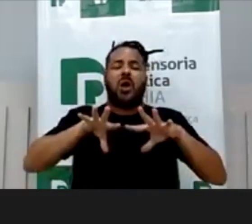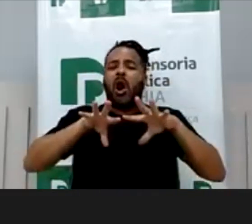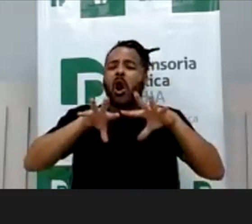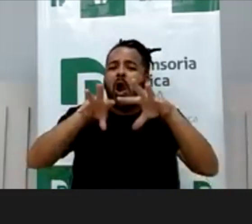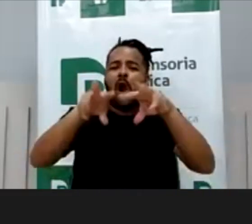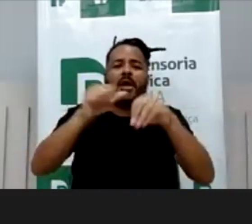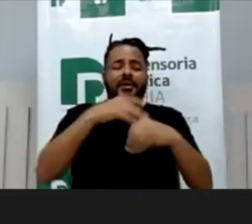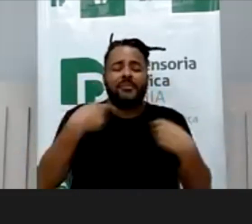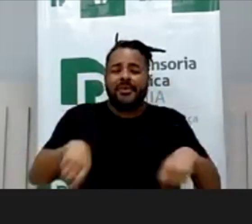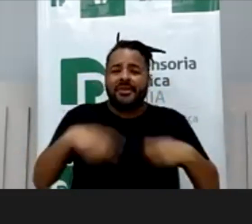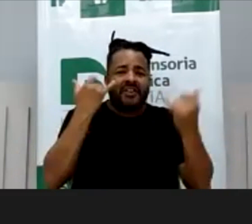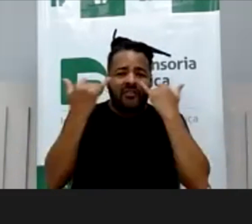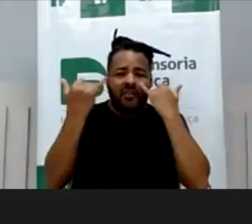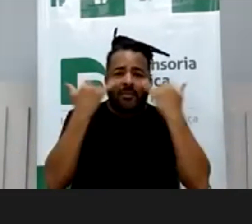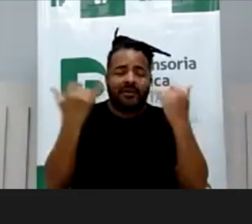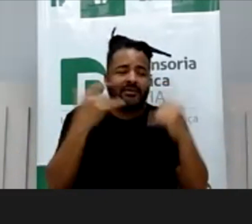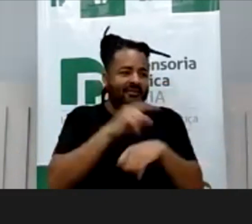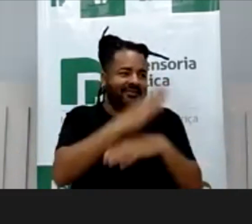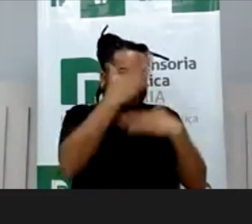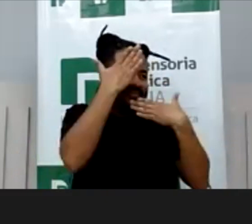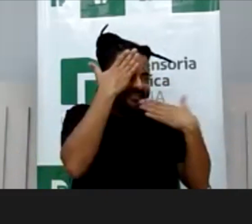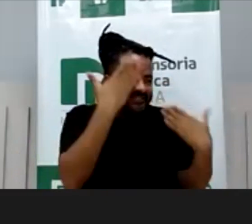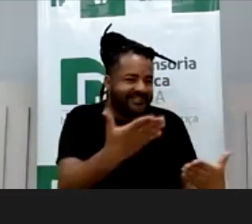precisa saber dessa informação. Muito obrigada.